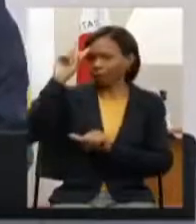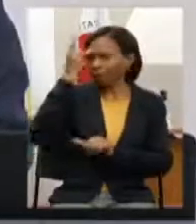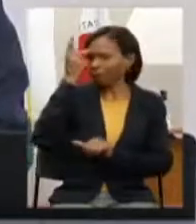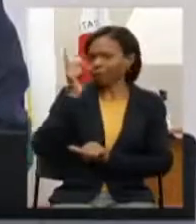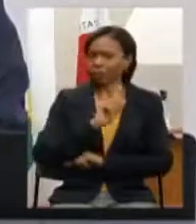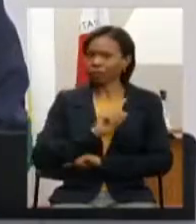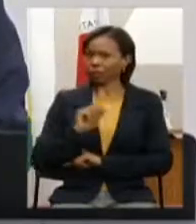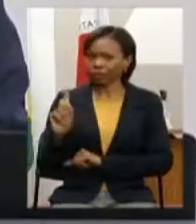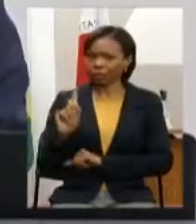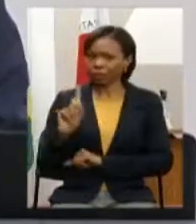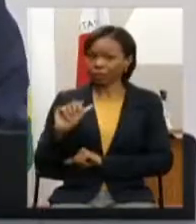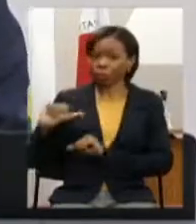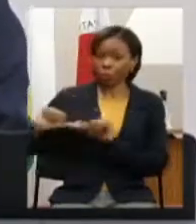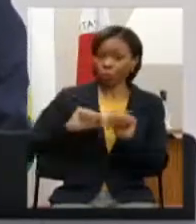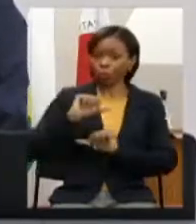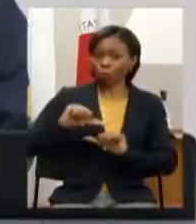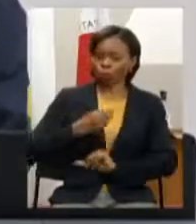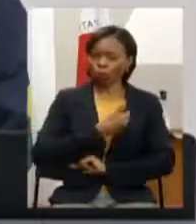discurso